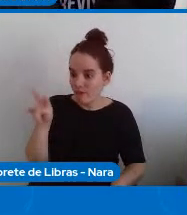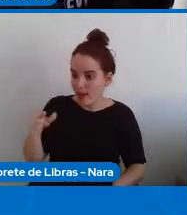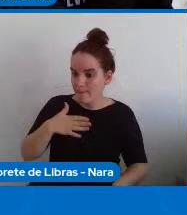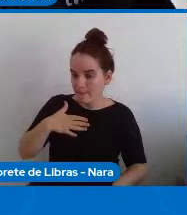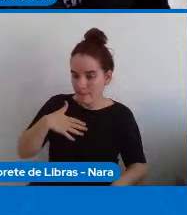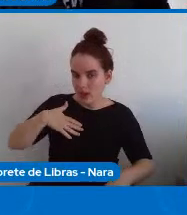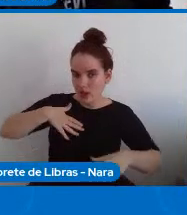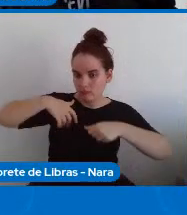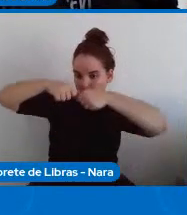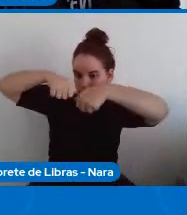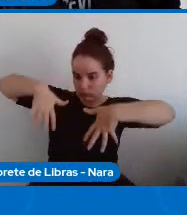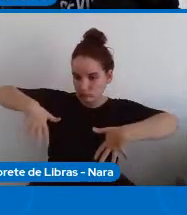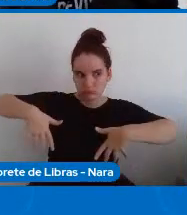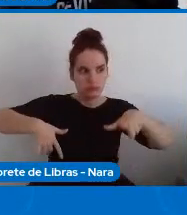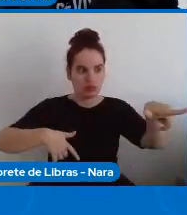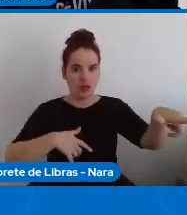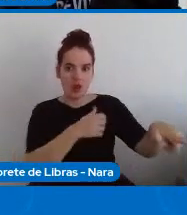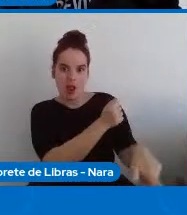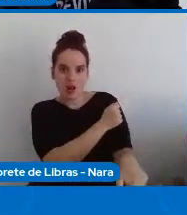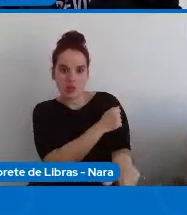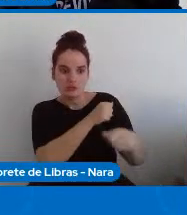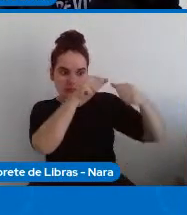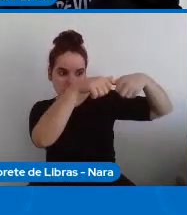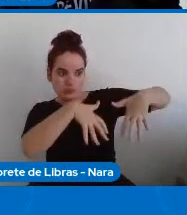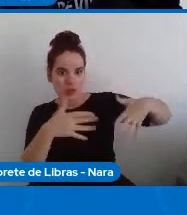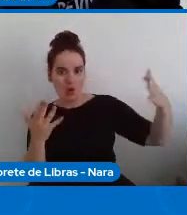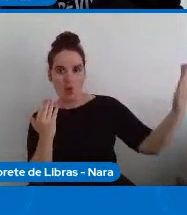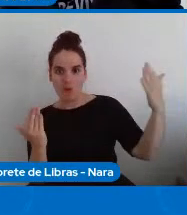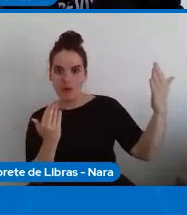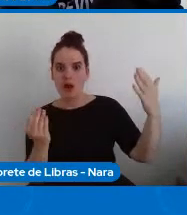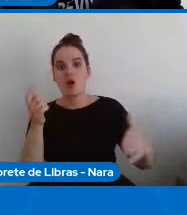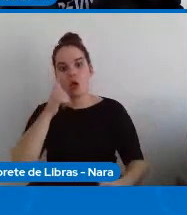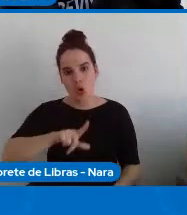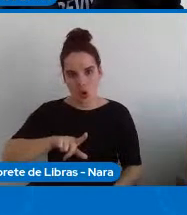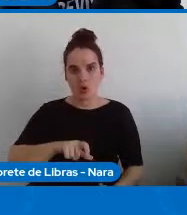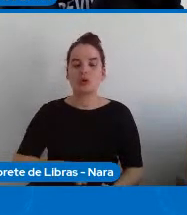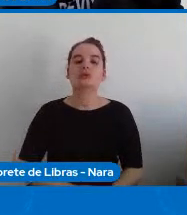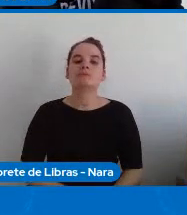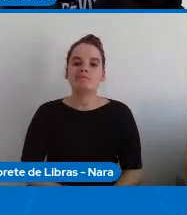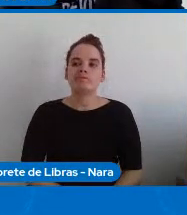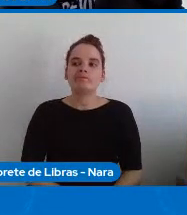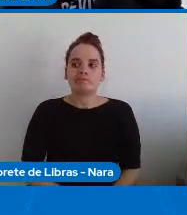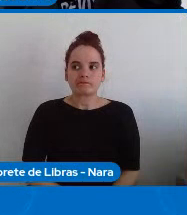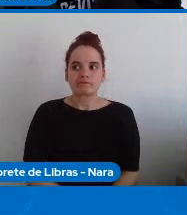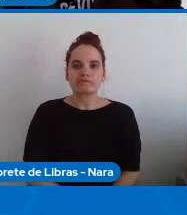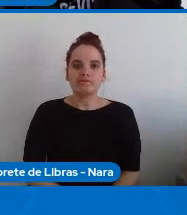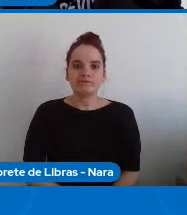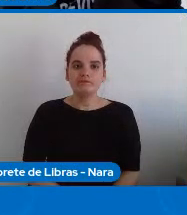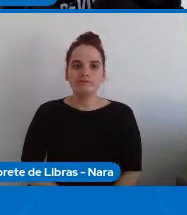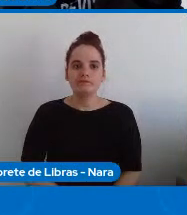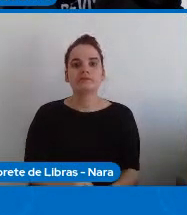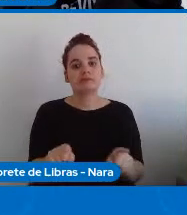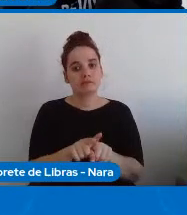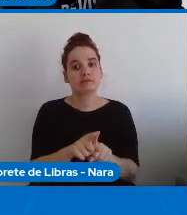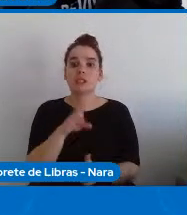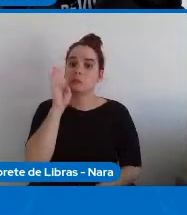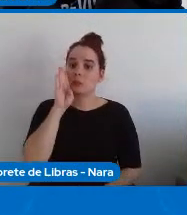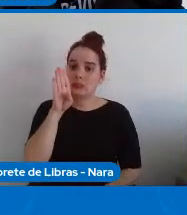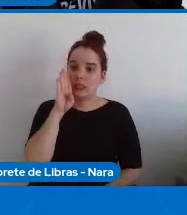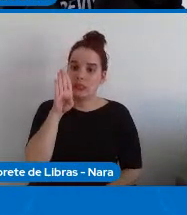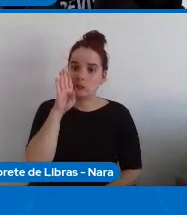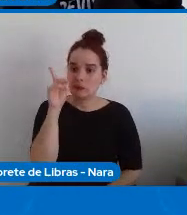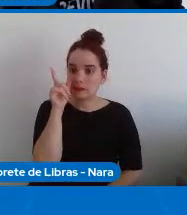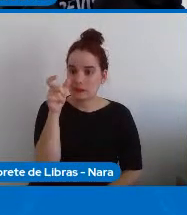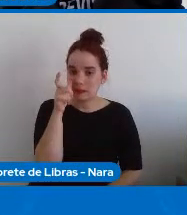soluções entre si e isso tem sido também um exercício muito interessante